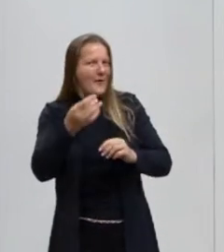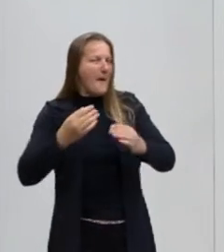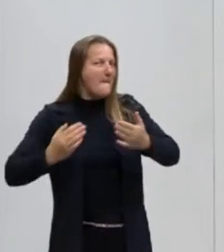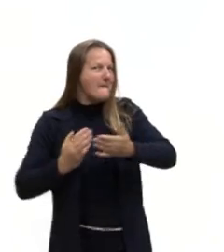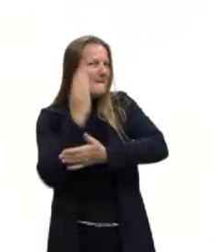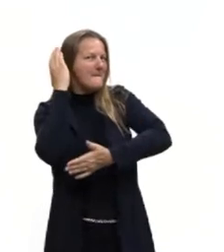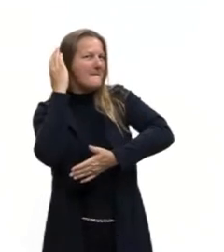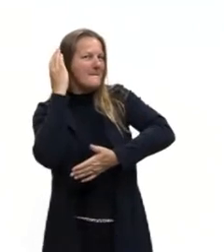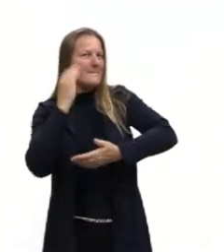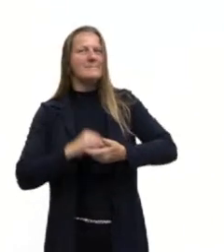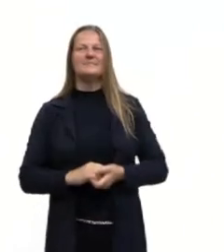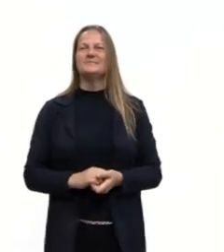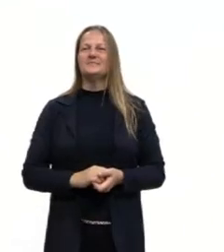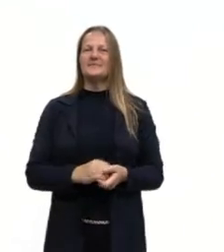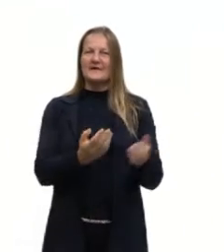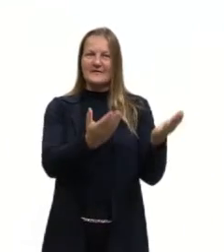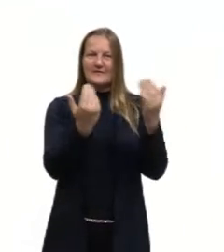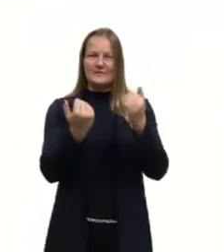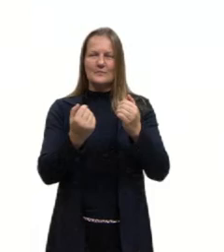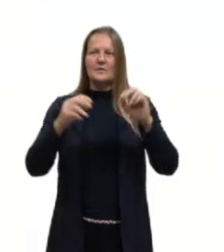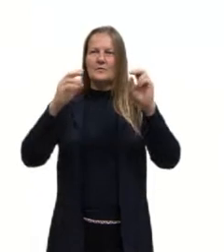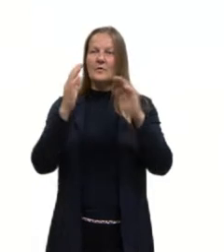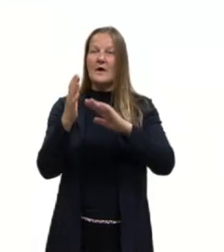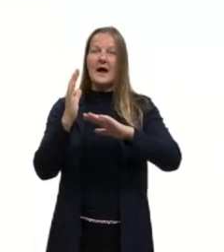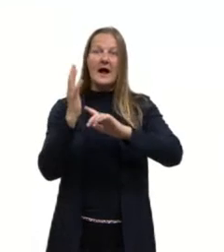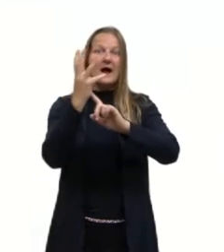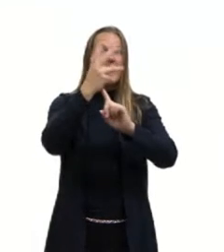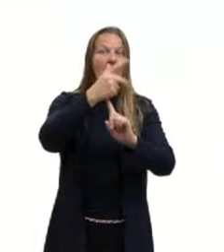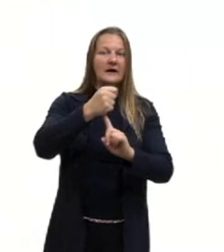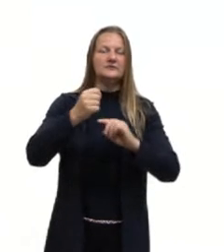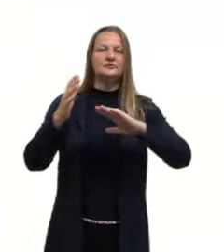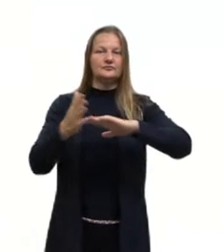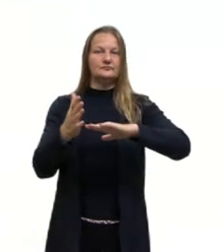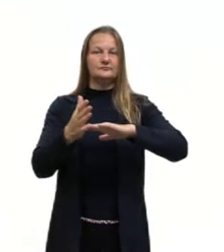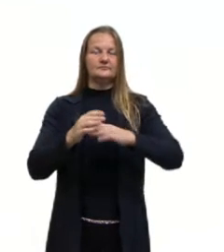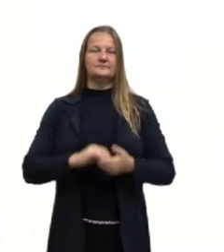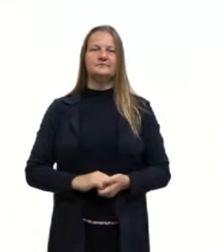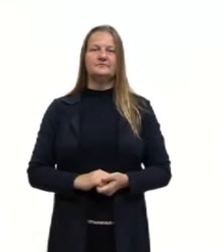passar. Vamos lá, gente, falando sobre arte contemporânea então.